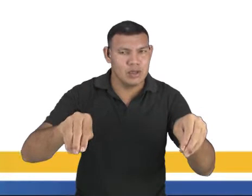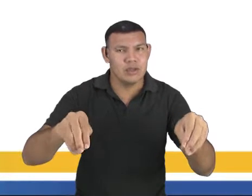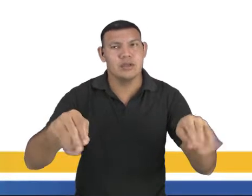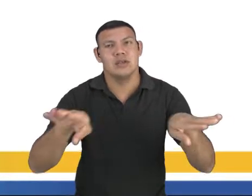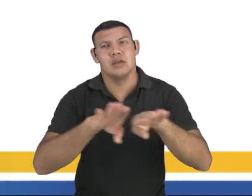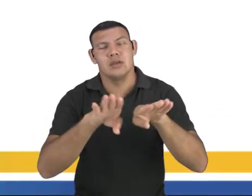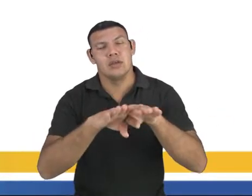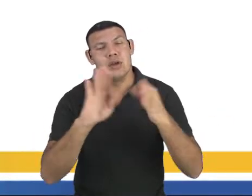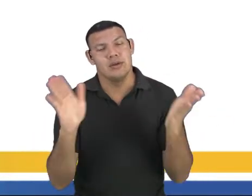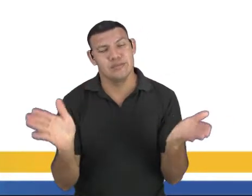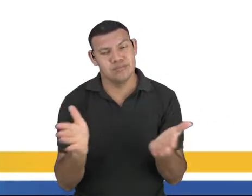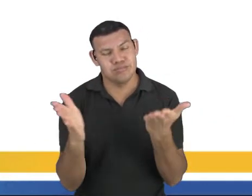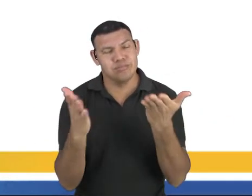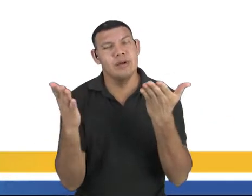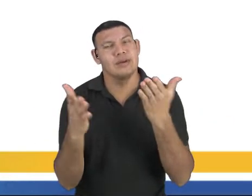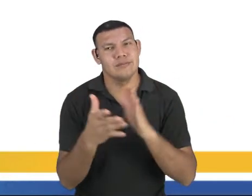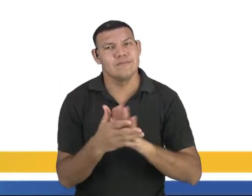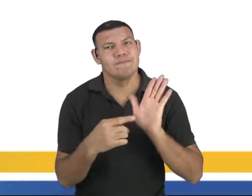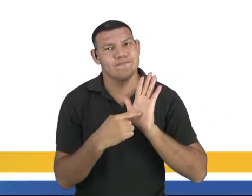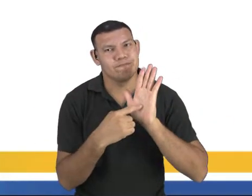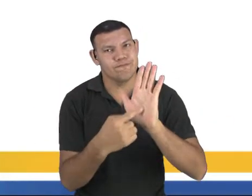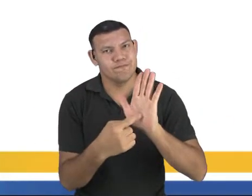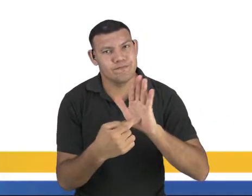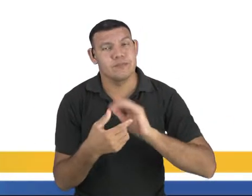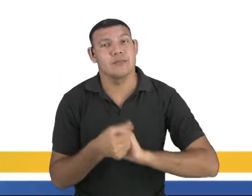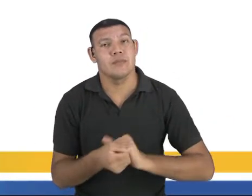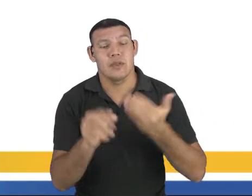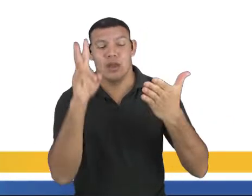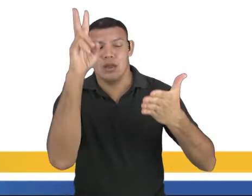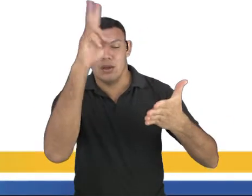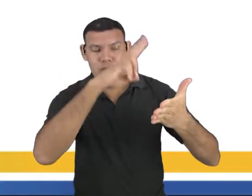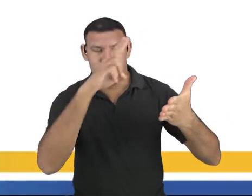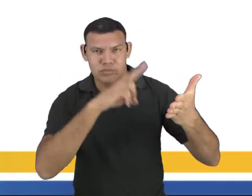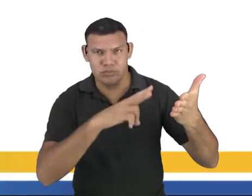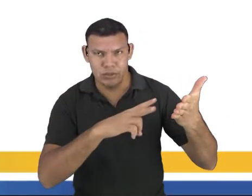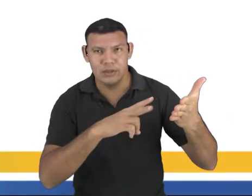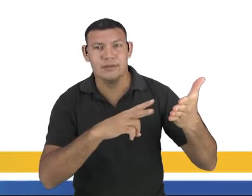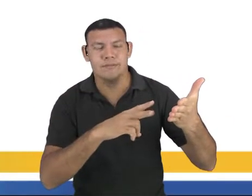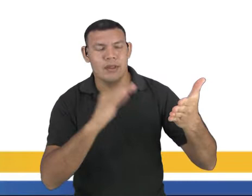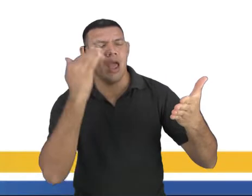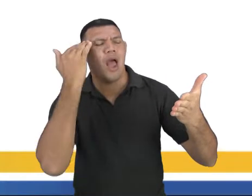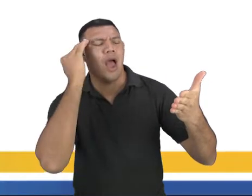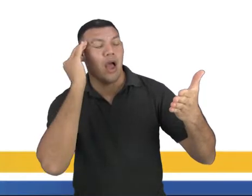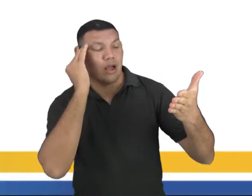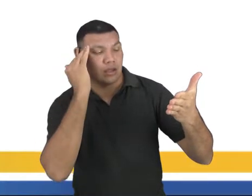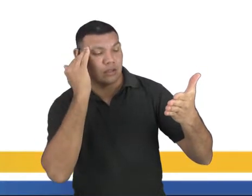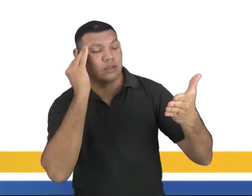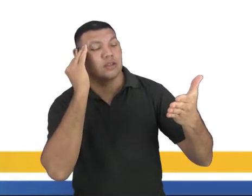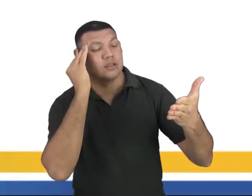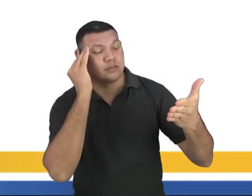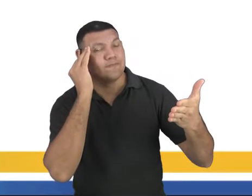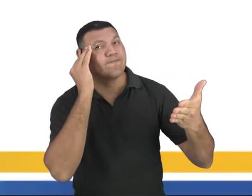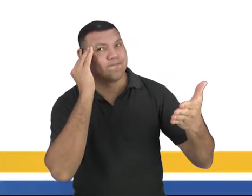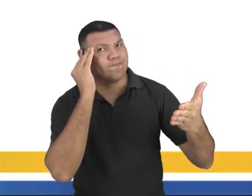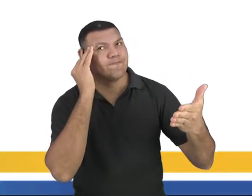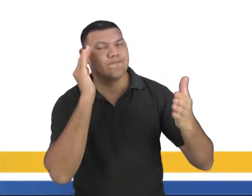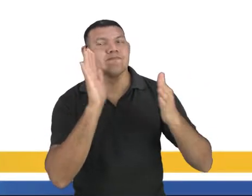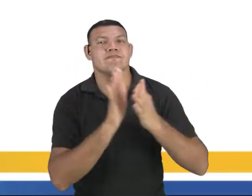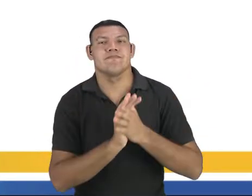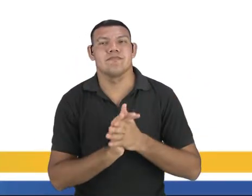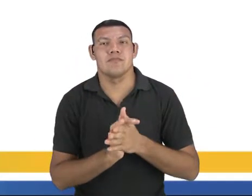pode trazer. Então, leitura, você entendeu o que está no texto? Isso é a compreensão.